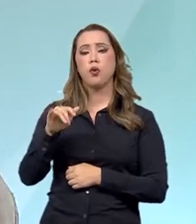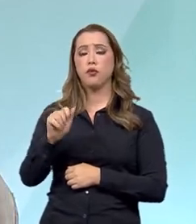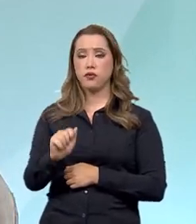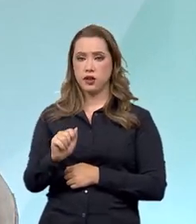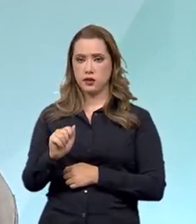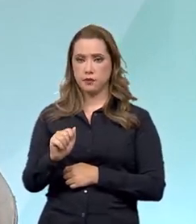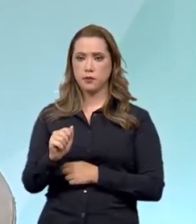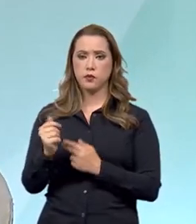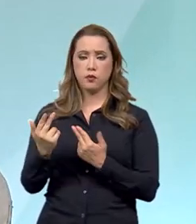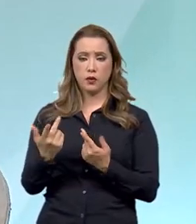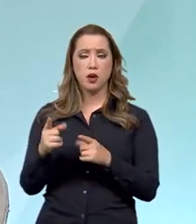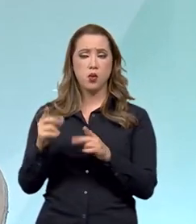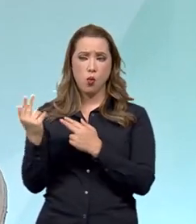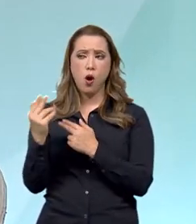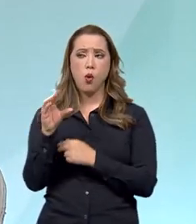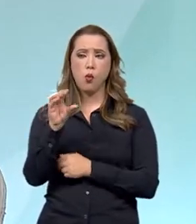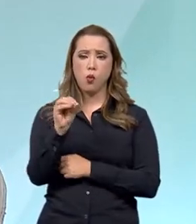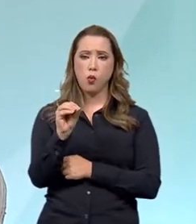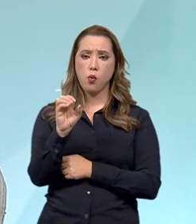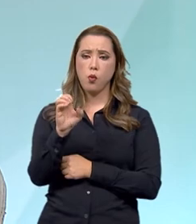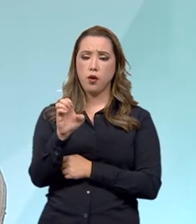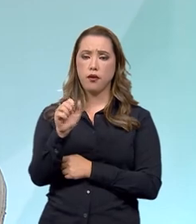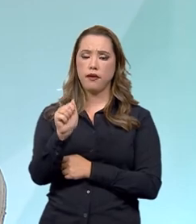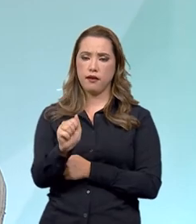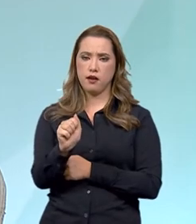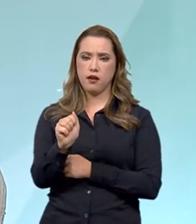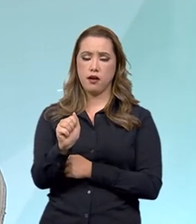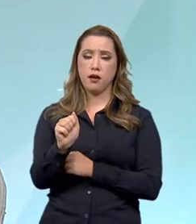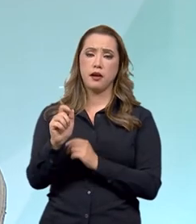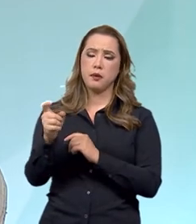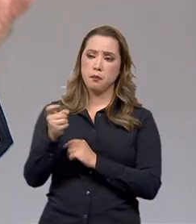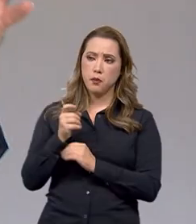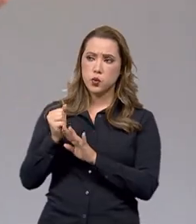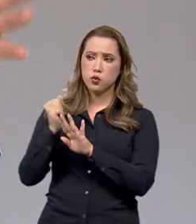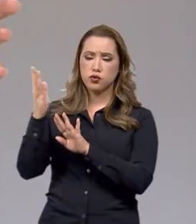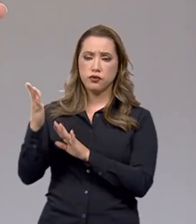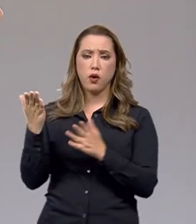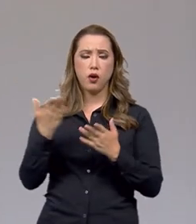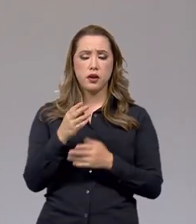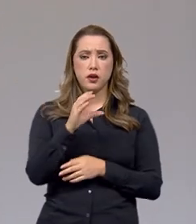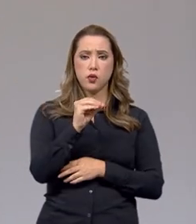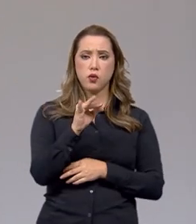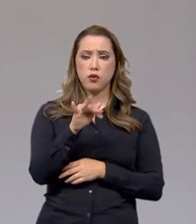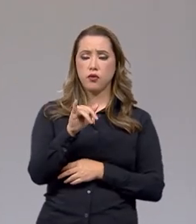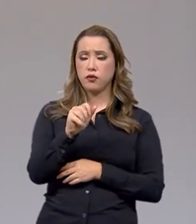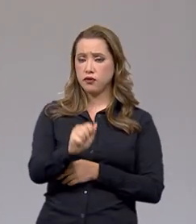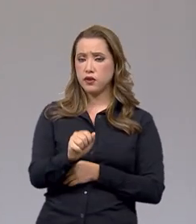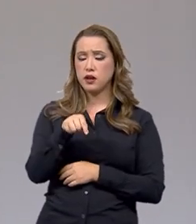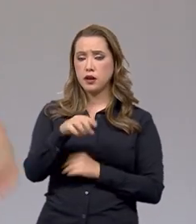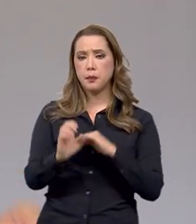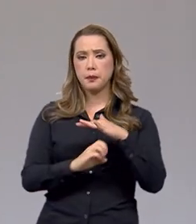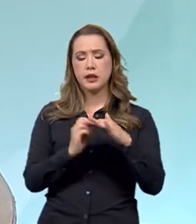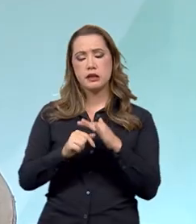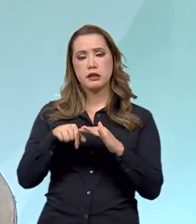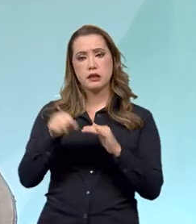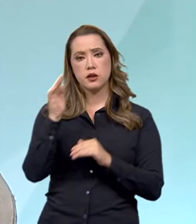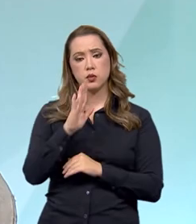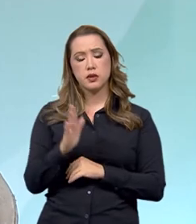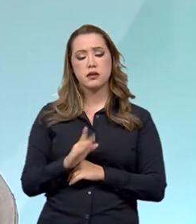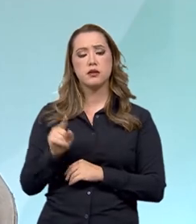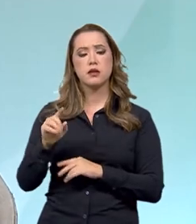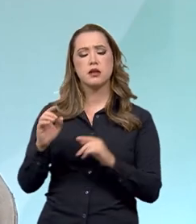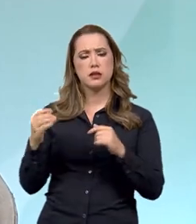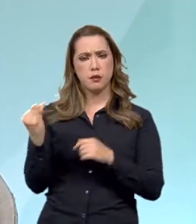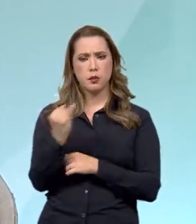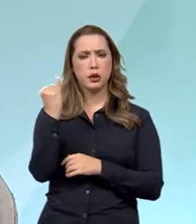externos e o Confia é para tributos internos. Grandes empresas estão participando do Confia junto Grandes empresas, mas ele é aberto não